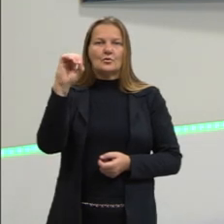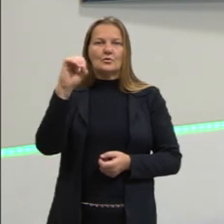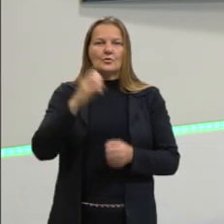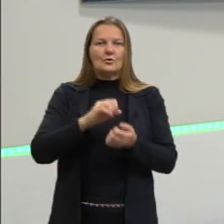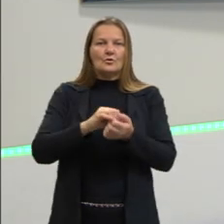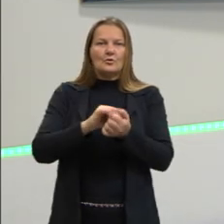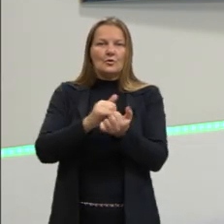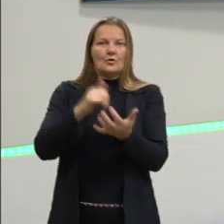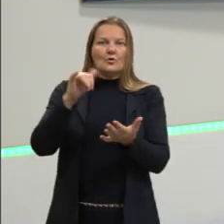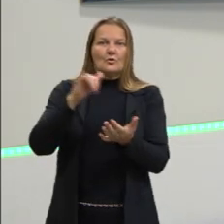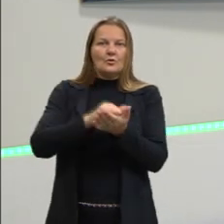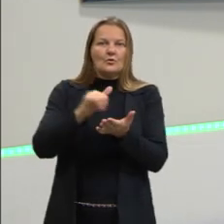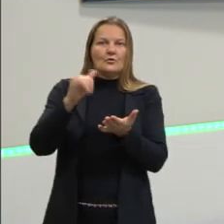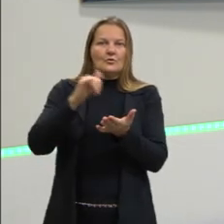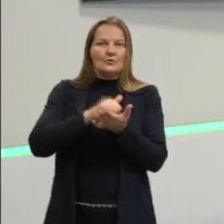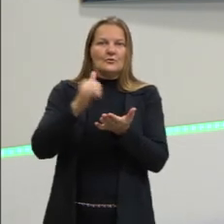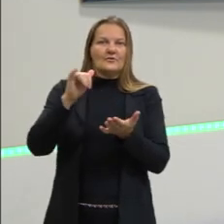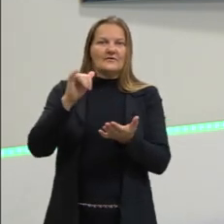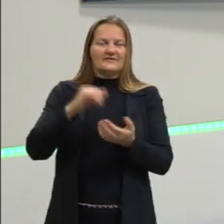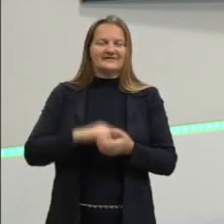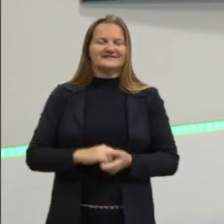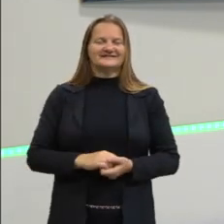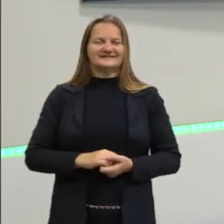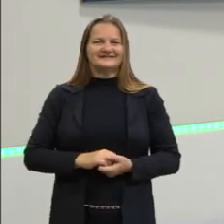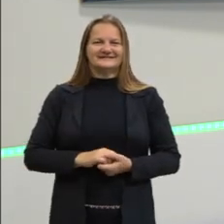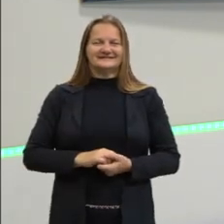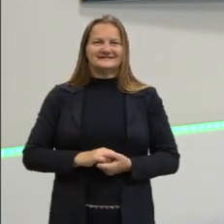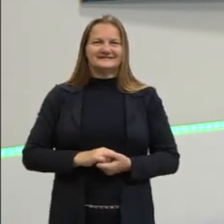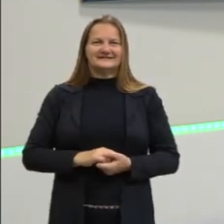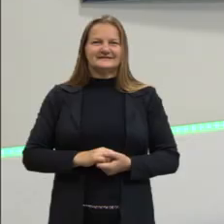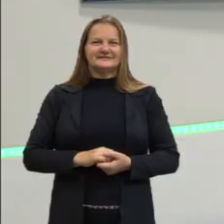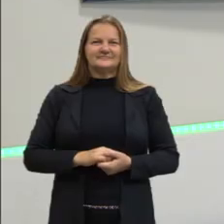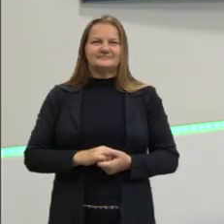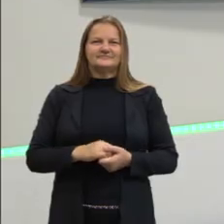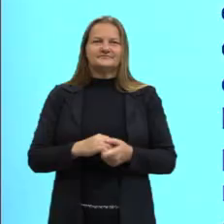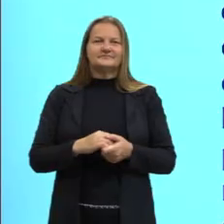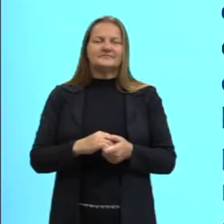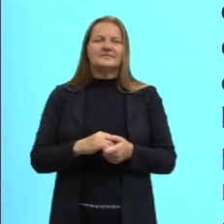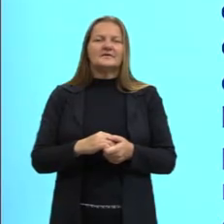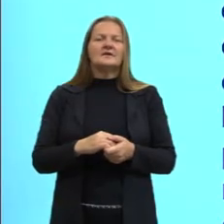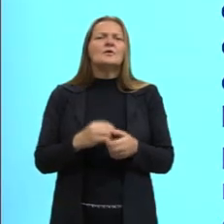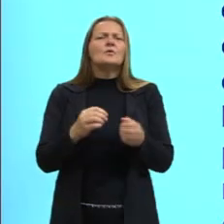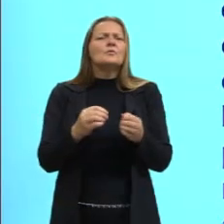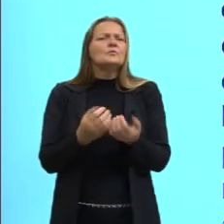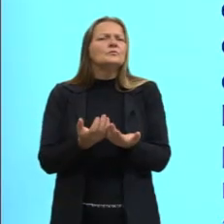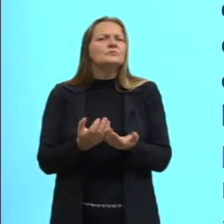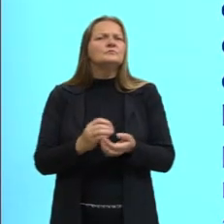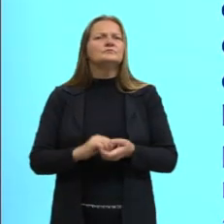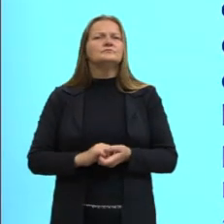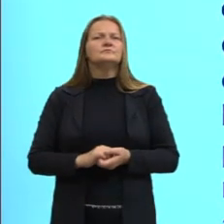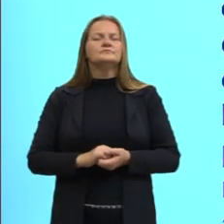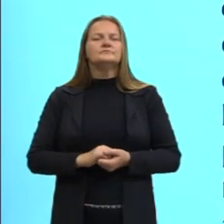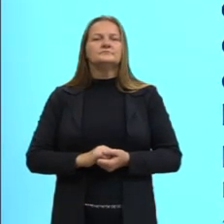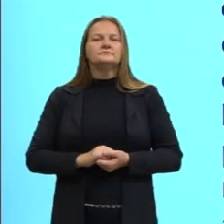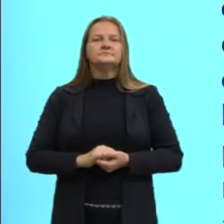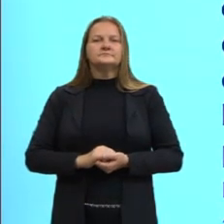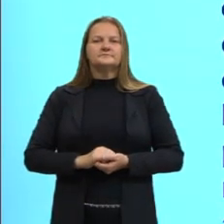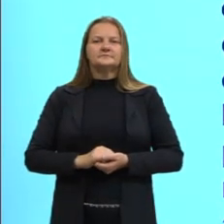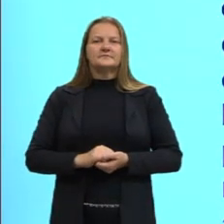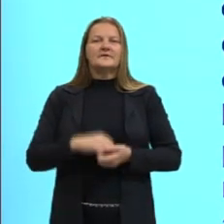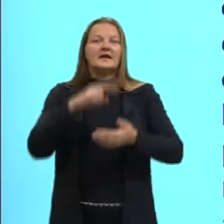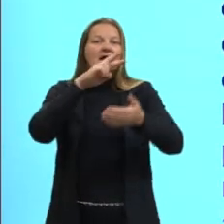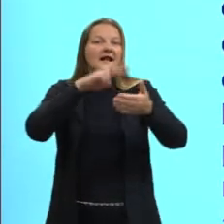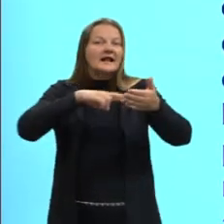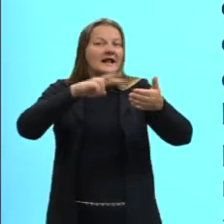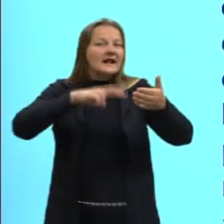facilitar a nossa comunicação. Então, quantas vezes há cambiado de móvel? Quantas